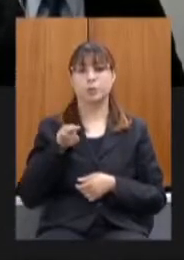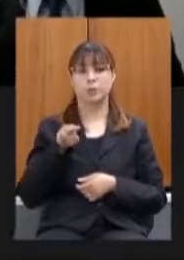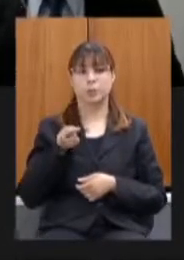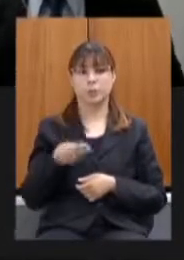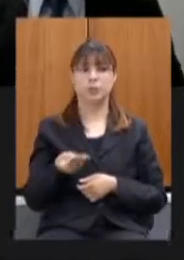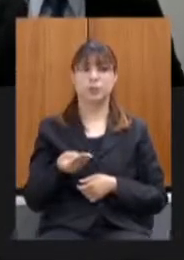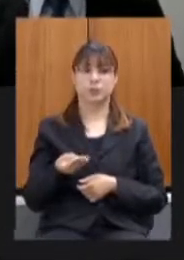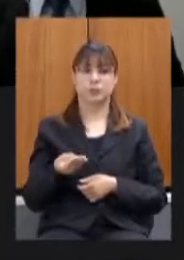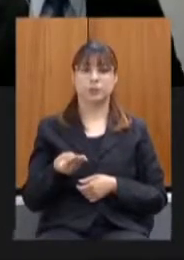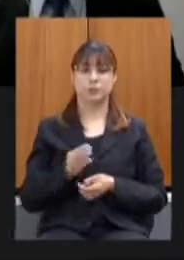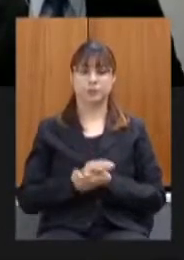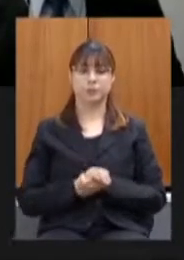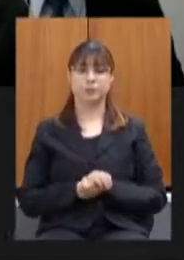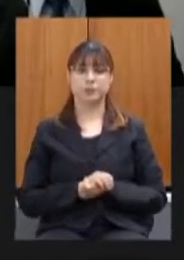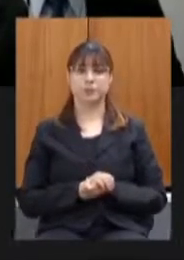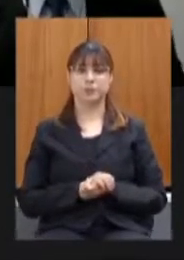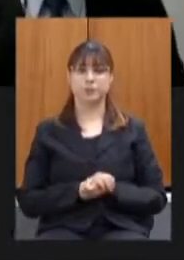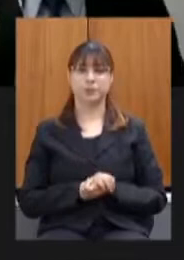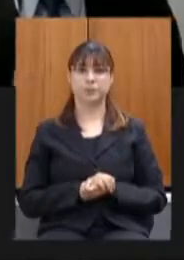por favor